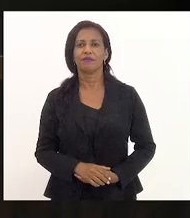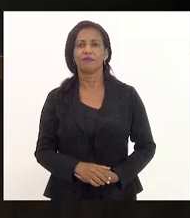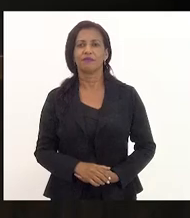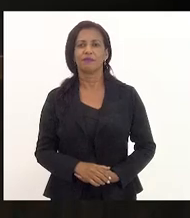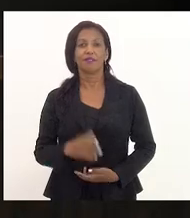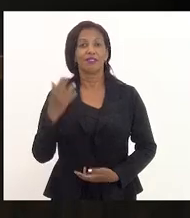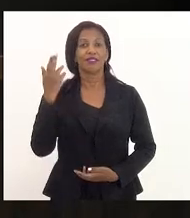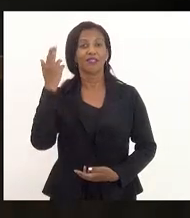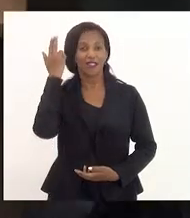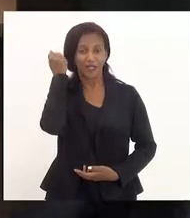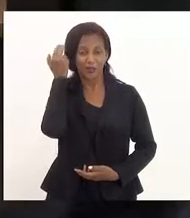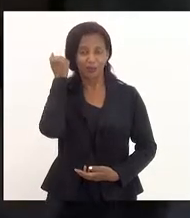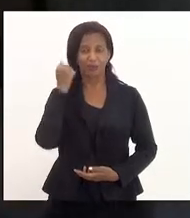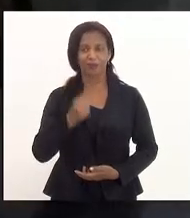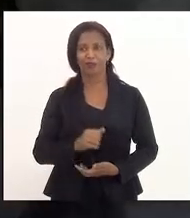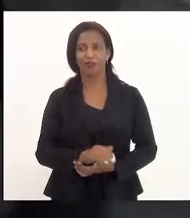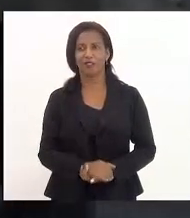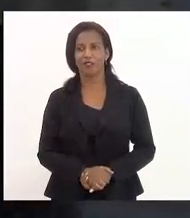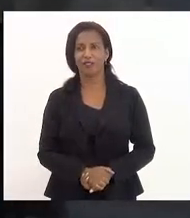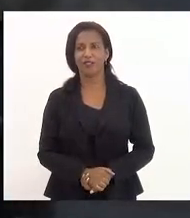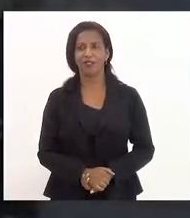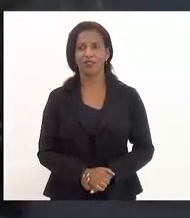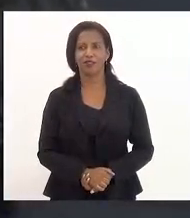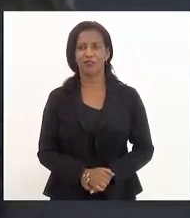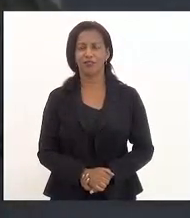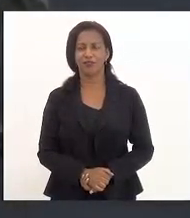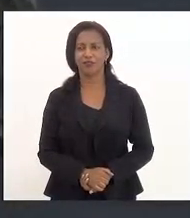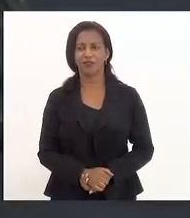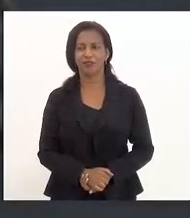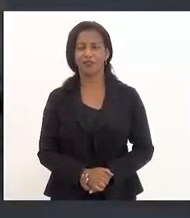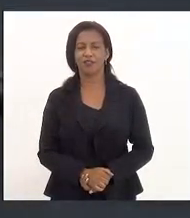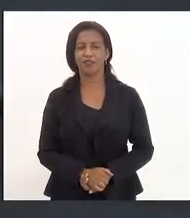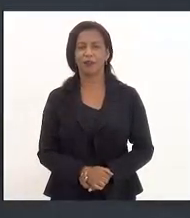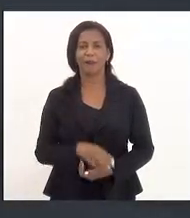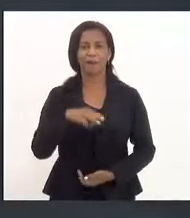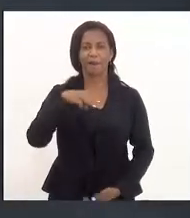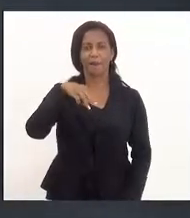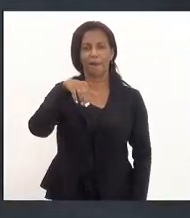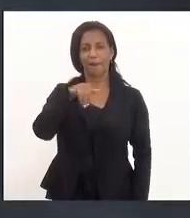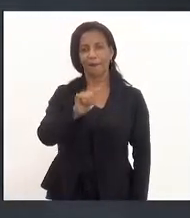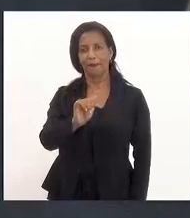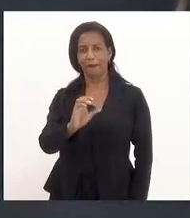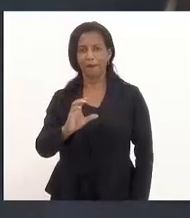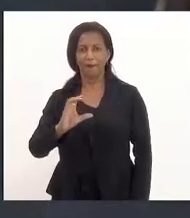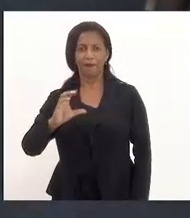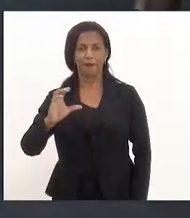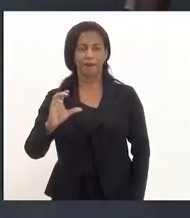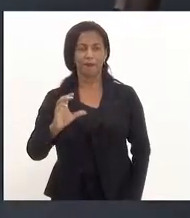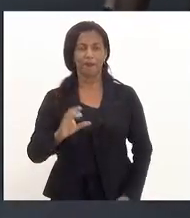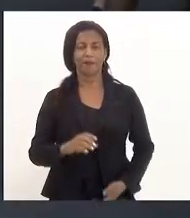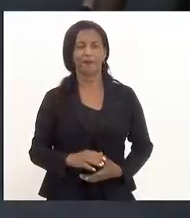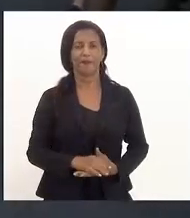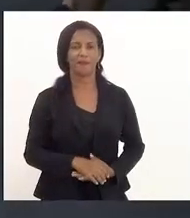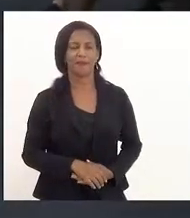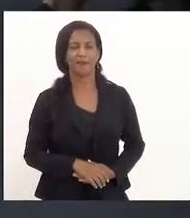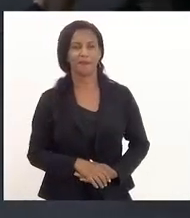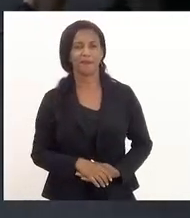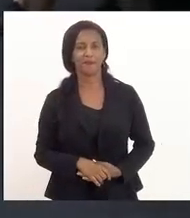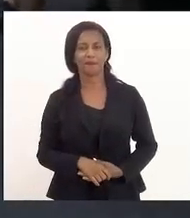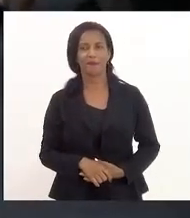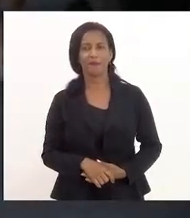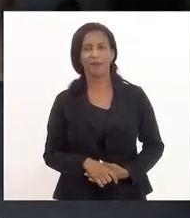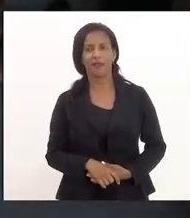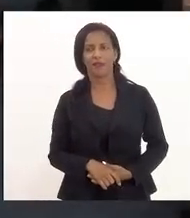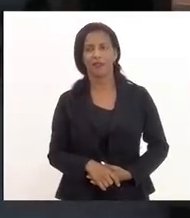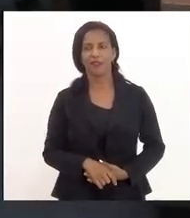Eleomar Coelho. Boa tarde, presidente sustentável. Boa tarde,